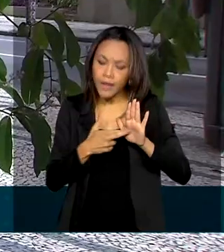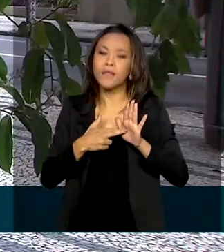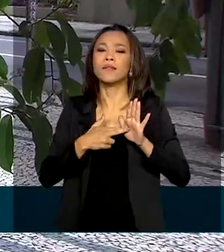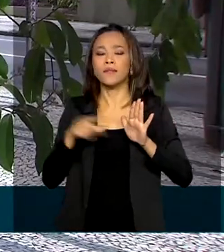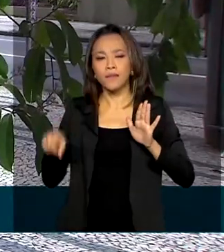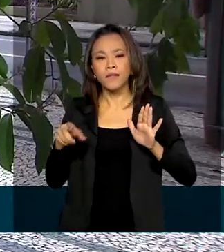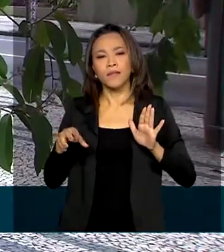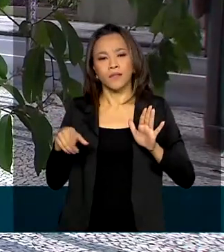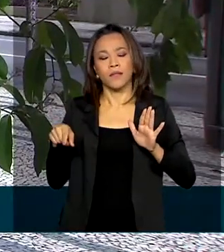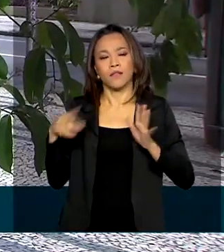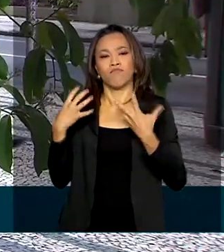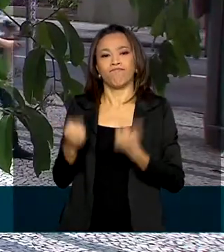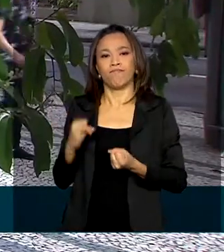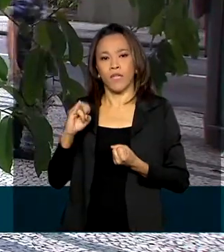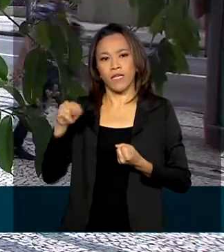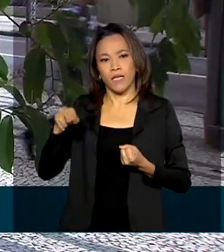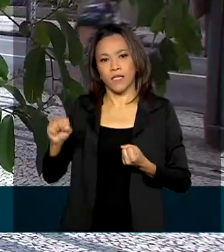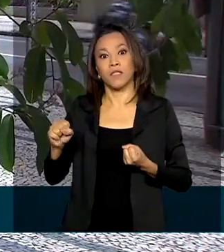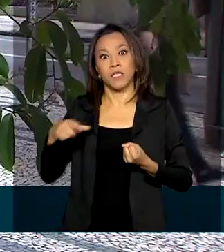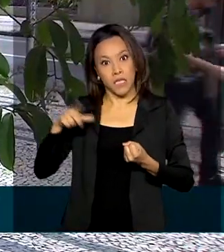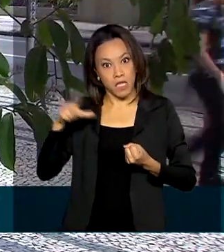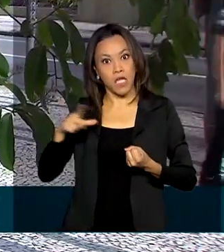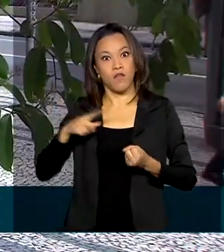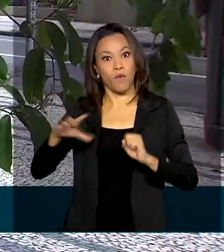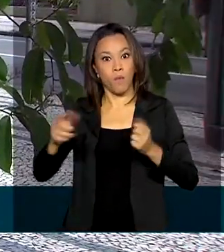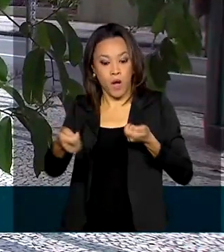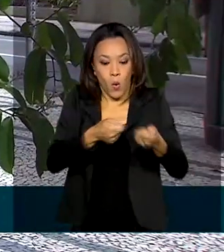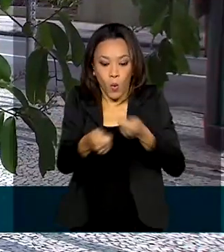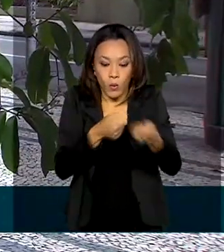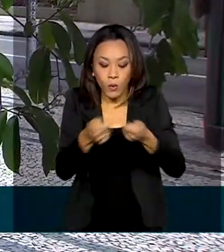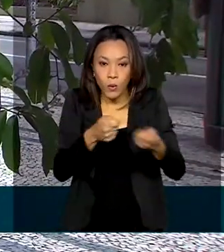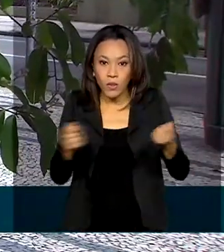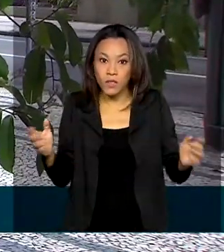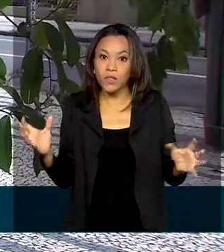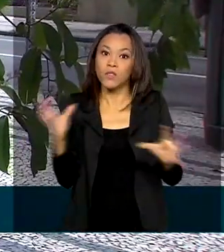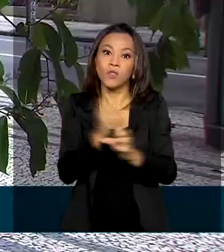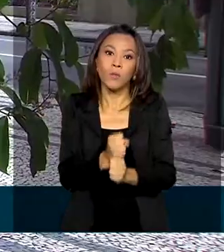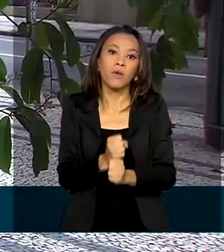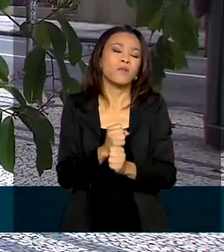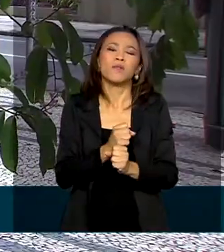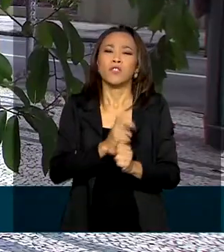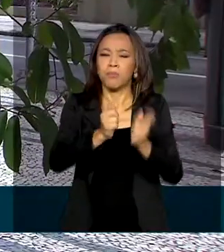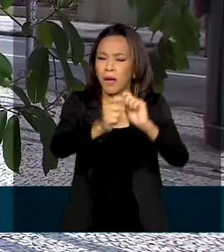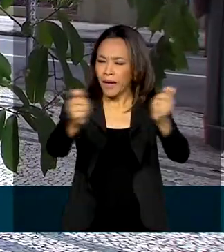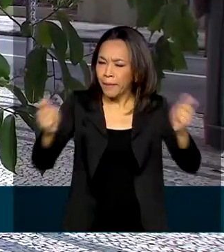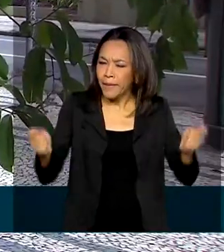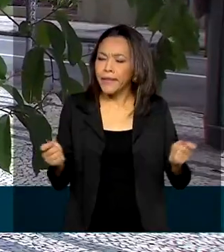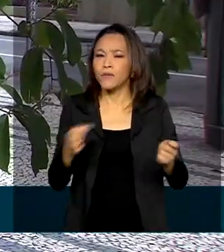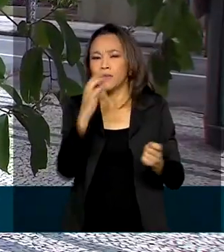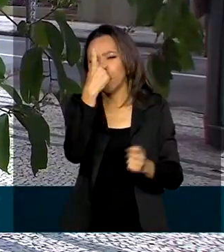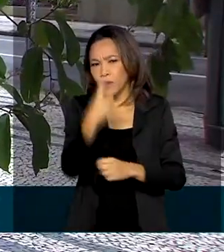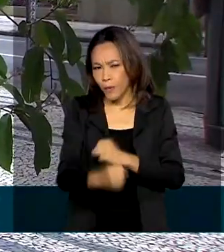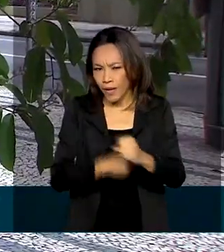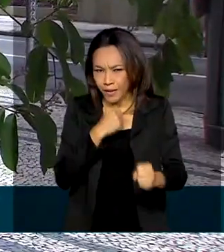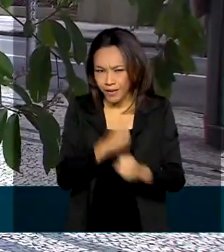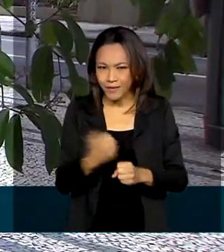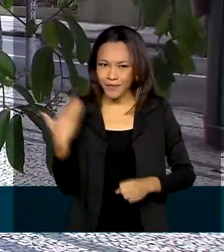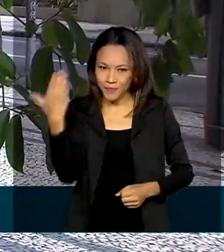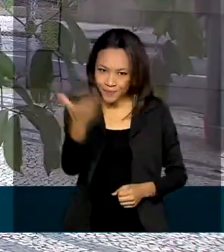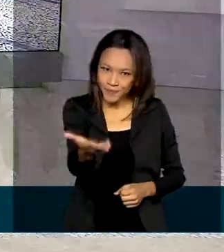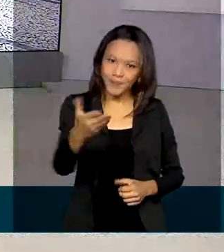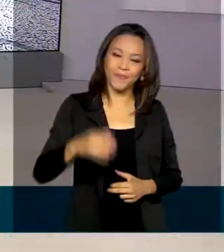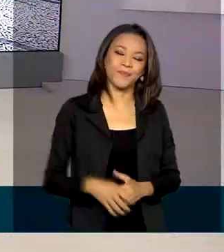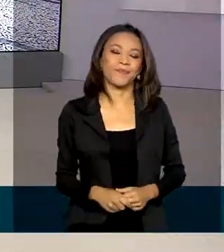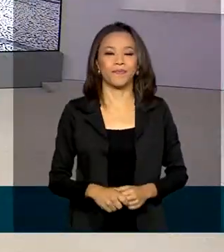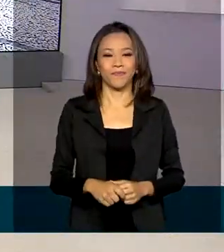para prevenir fraudes possibilitaram a economia de 3% do total de gastos com pagamentos de benefícios em um ano. Voltamos com você, Manu.